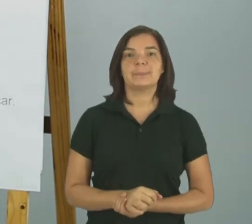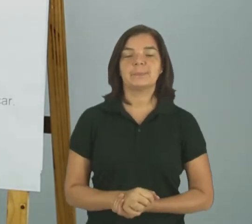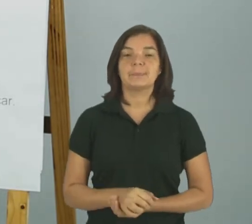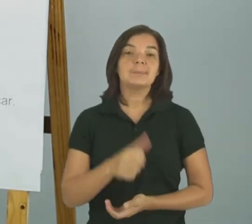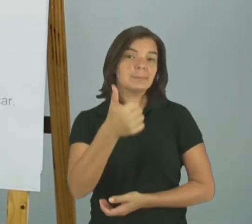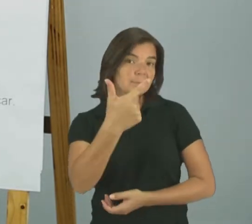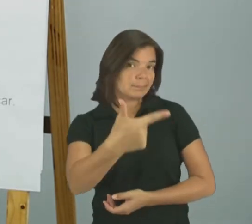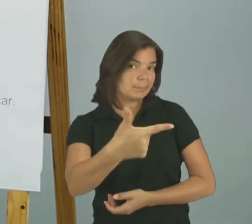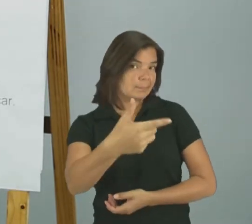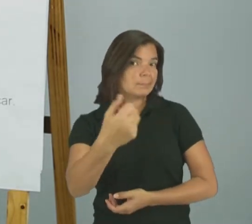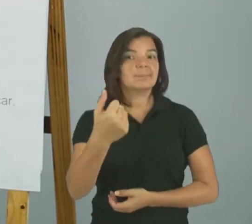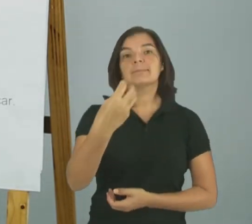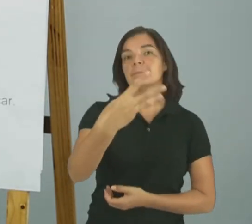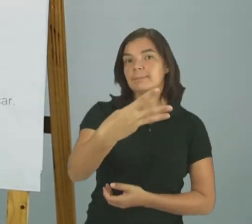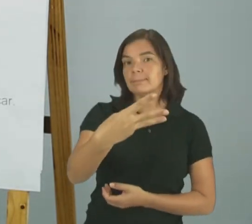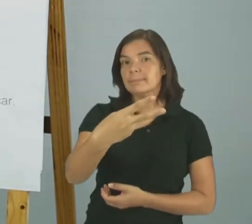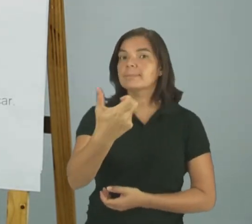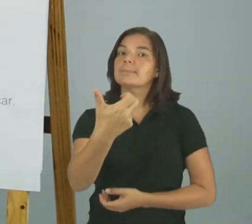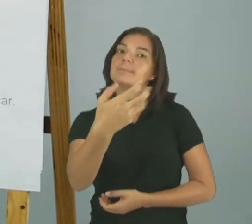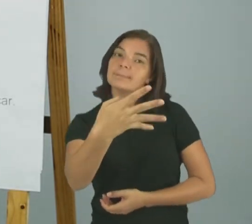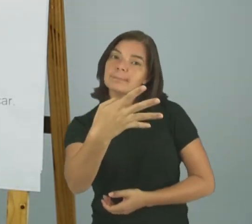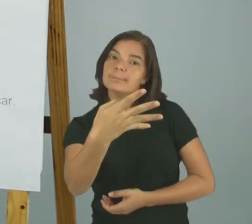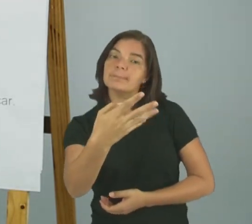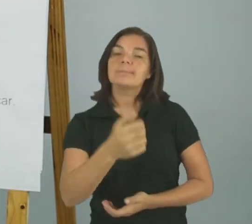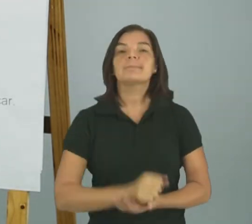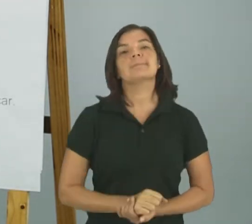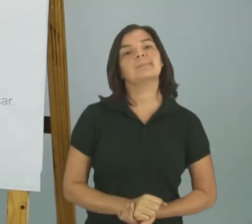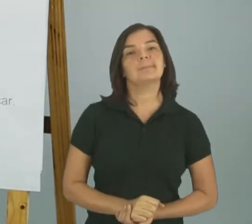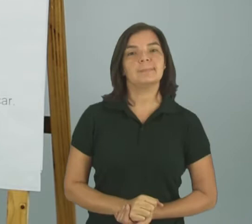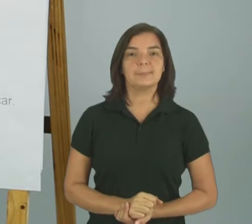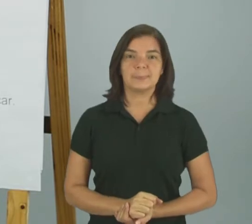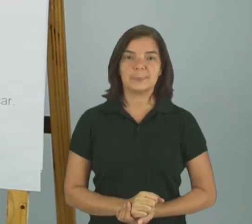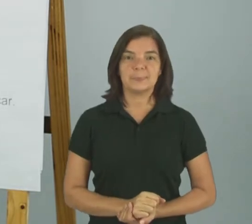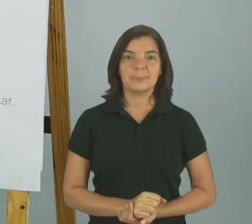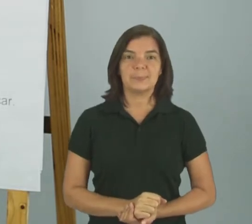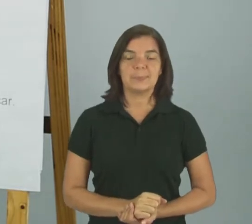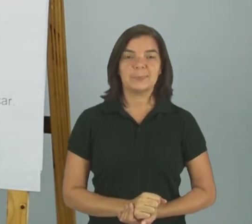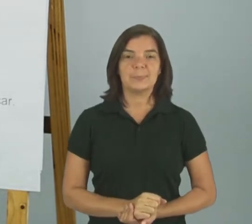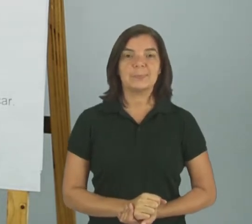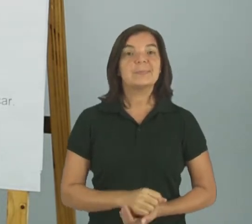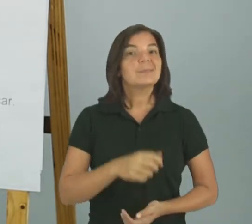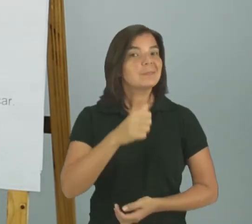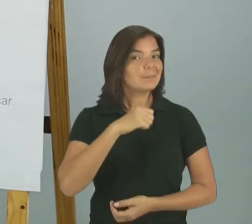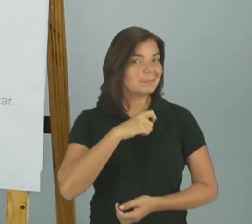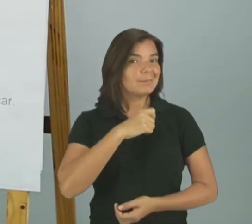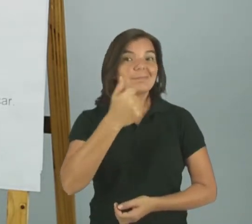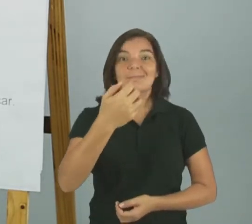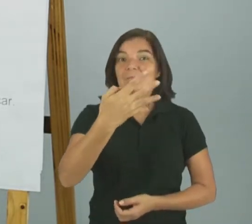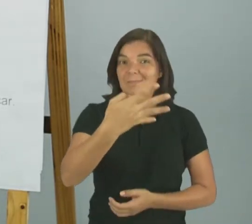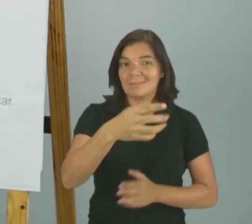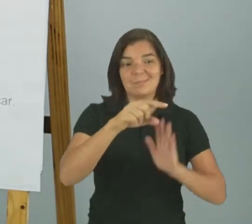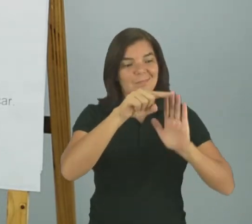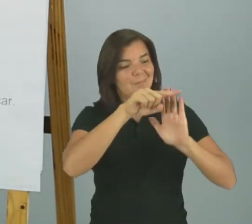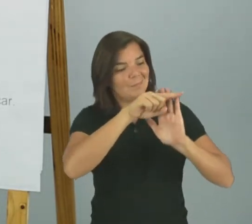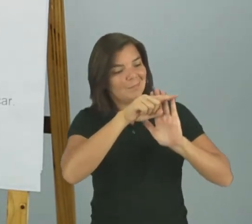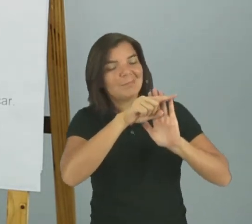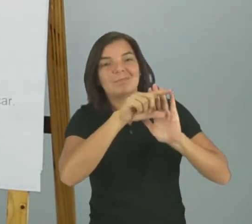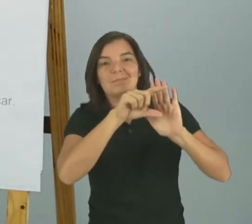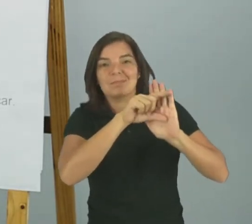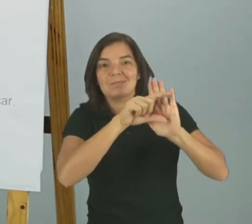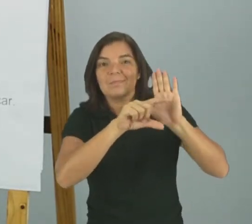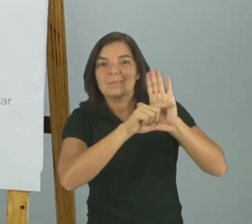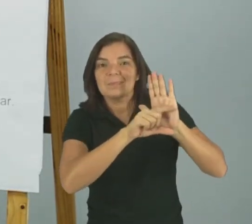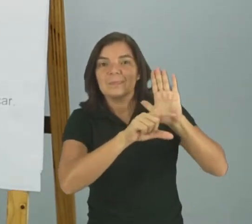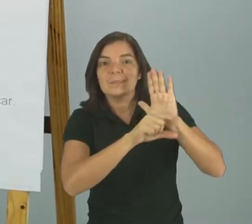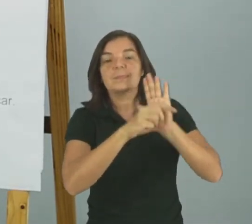Treze Quatorze Então nessa parte desse poema Que tem quatorze versos E estrofe só tem